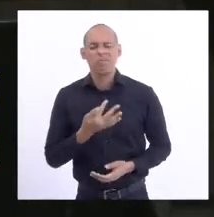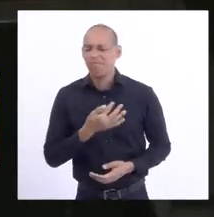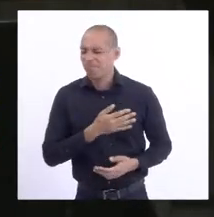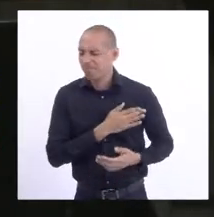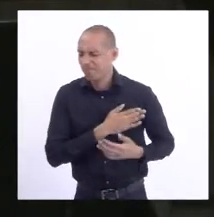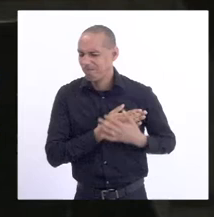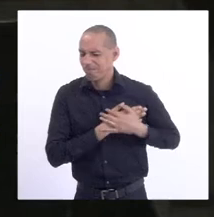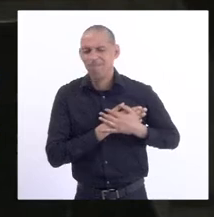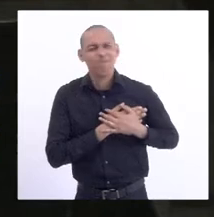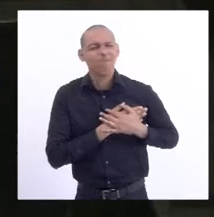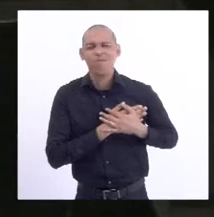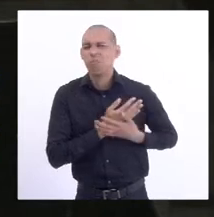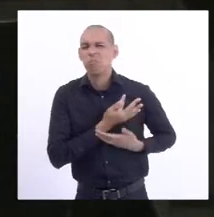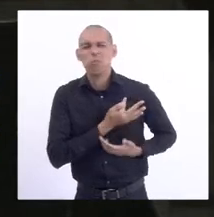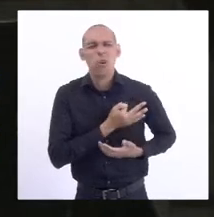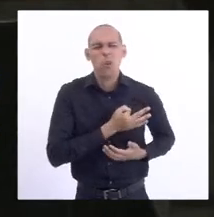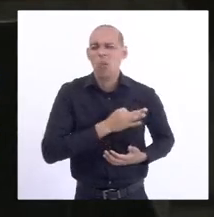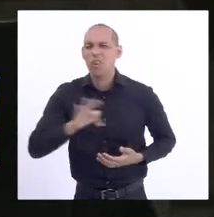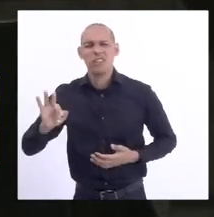parece